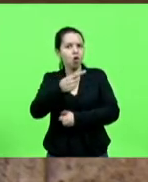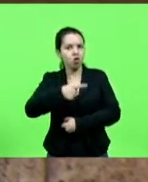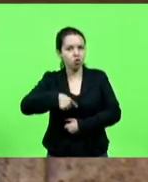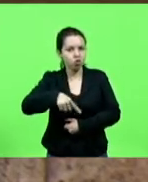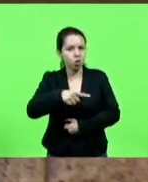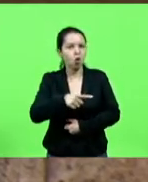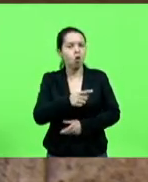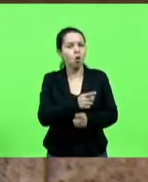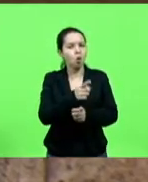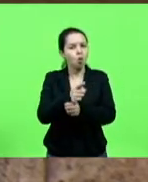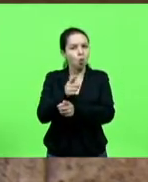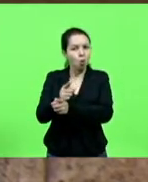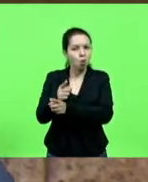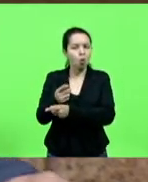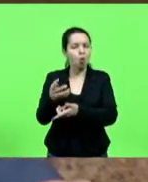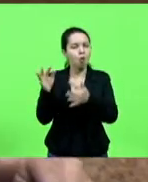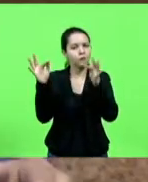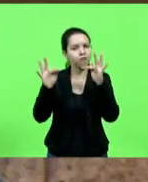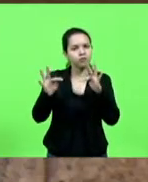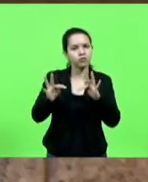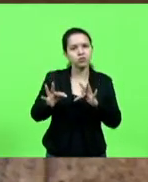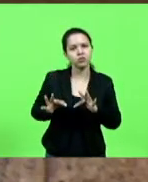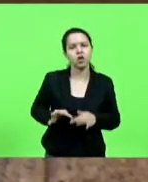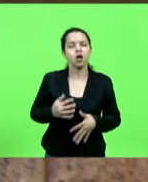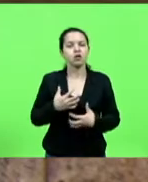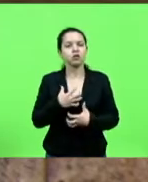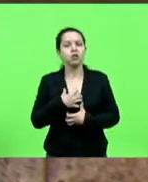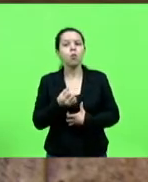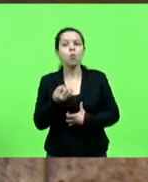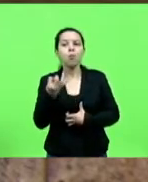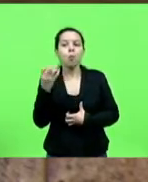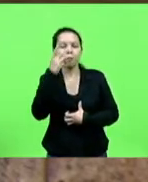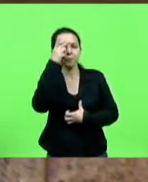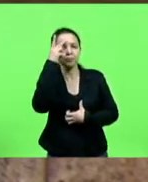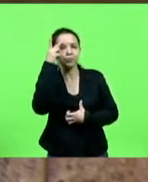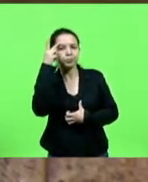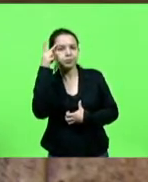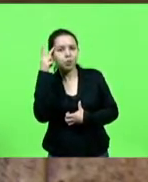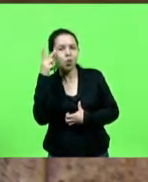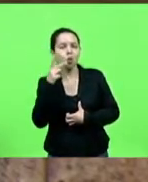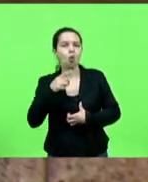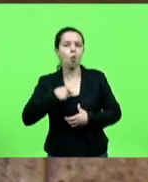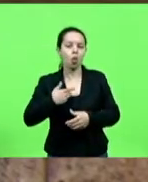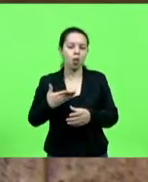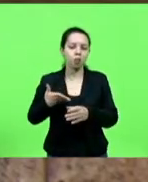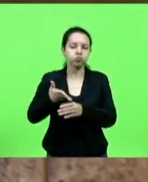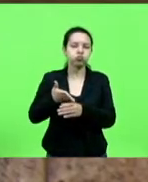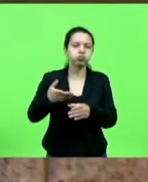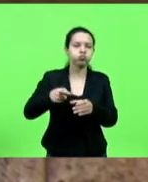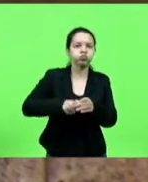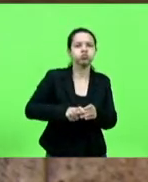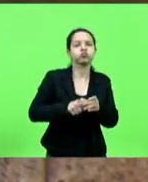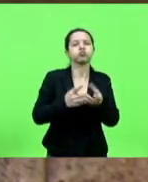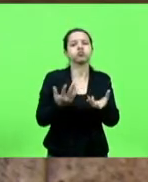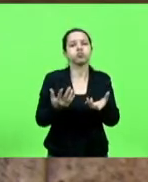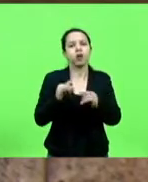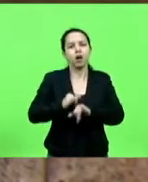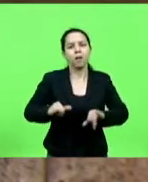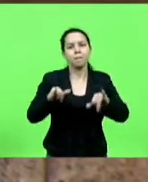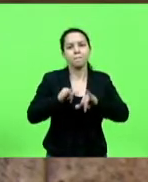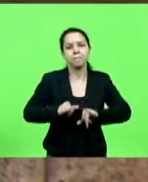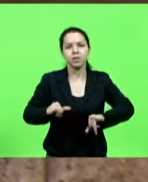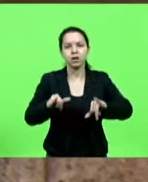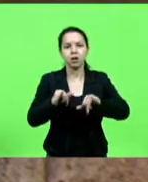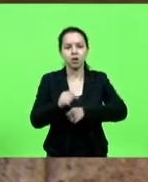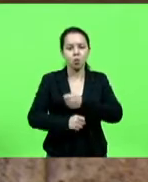descobrindo com muita felicidade quantas e quantas pessoas que estão se engajando nessa campanha nossa para